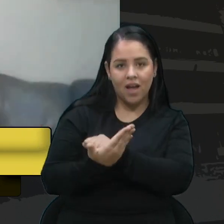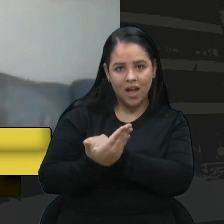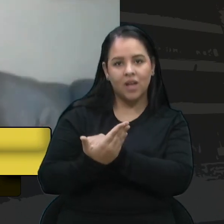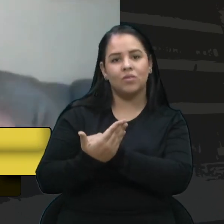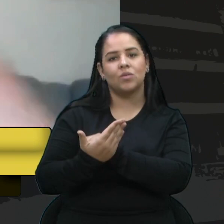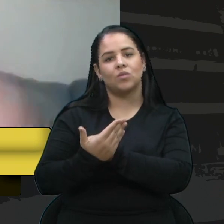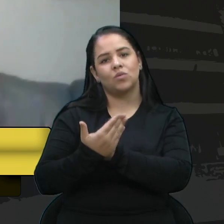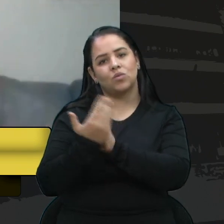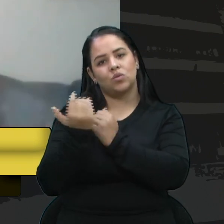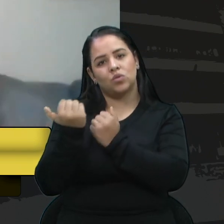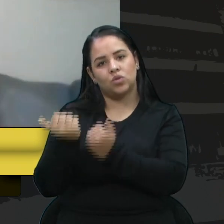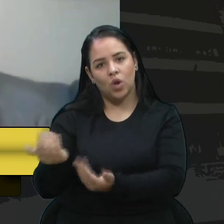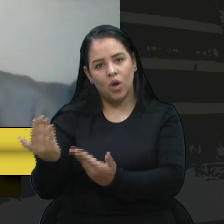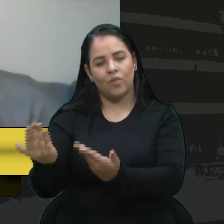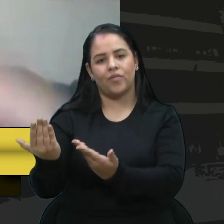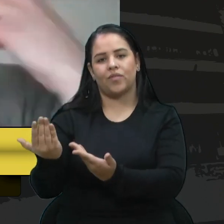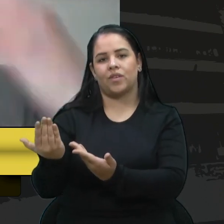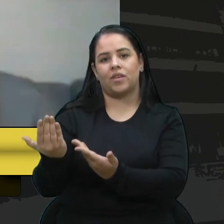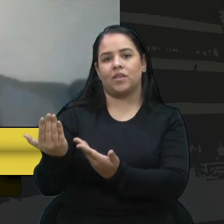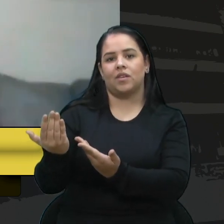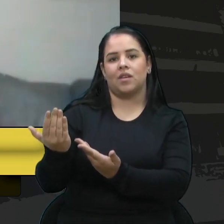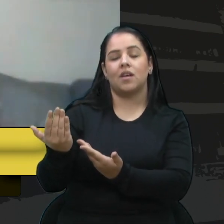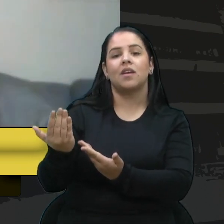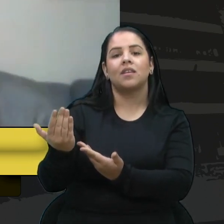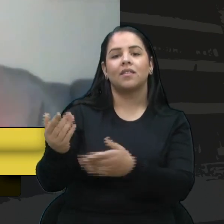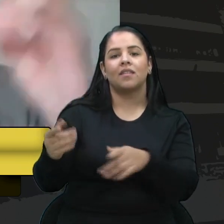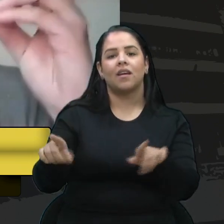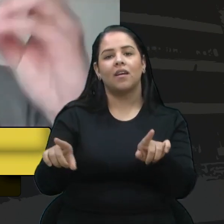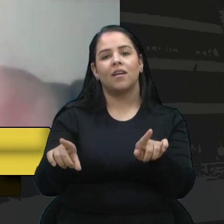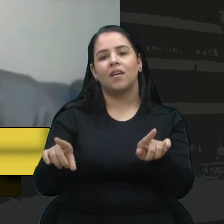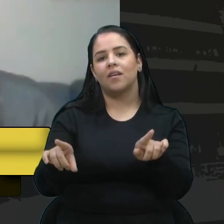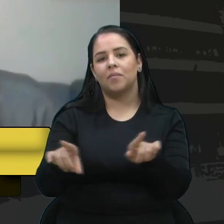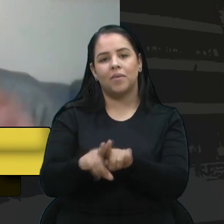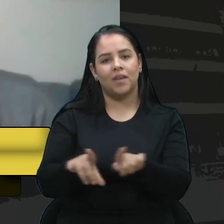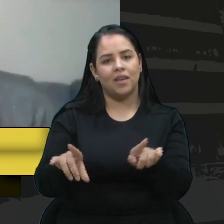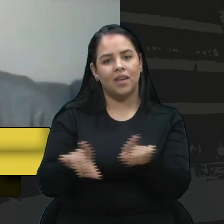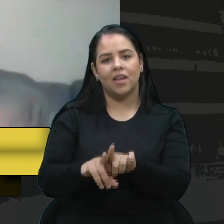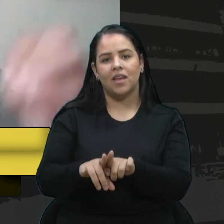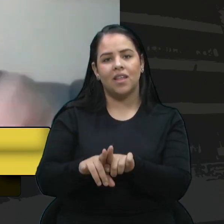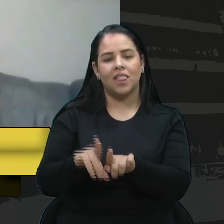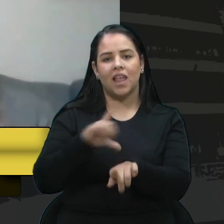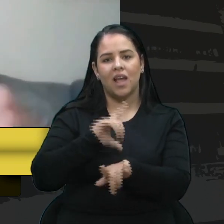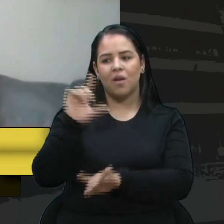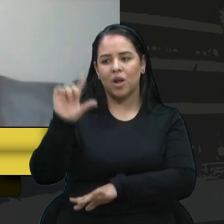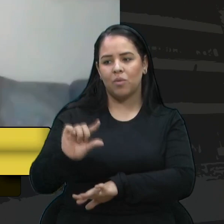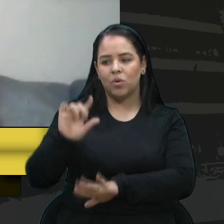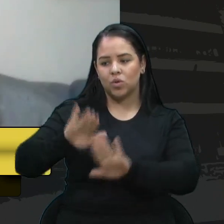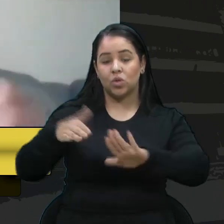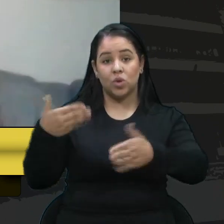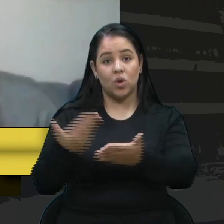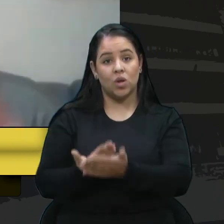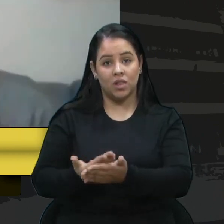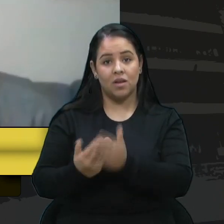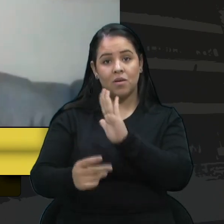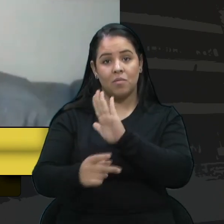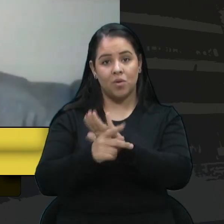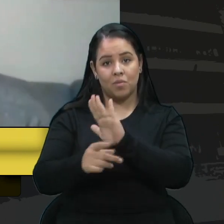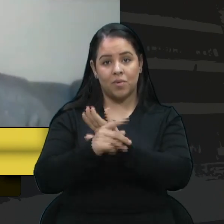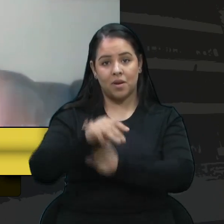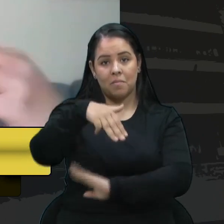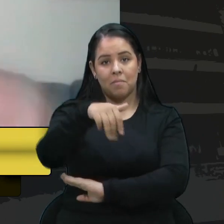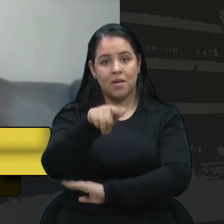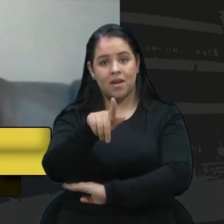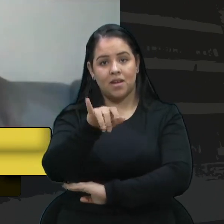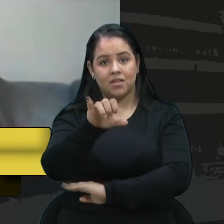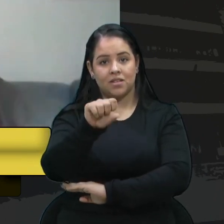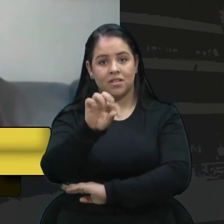jovens, adolescentes. A gente tem uma das poucas escolas de magistério da Serra Gaúcha e